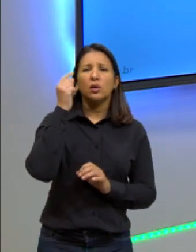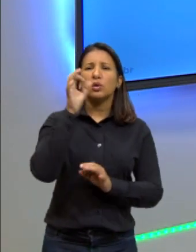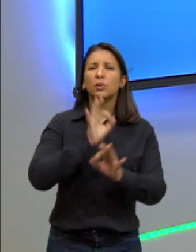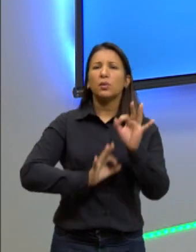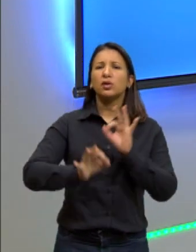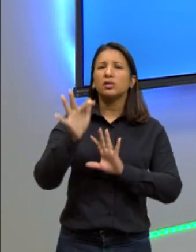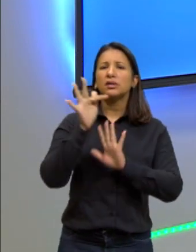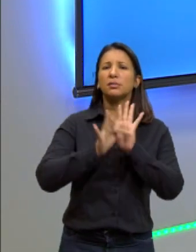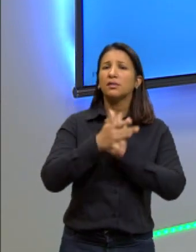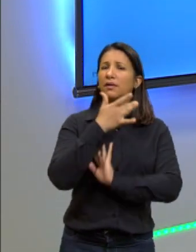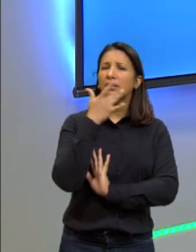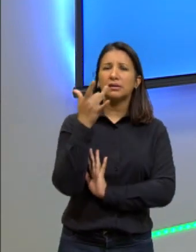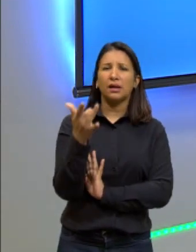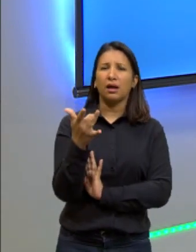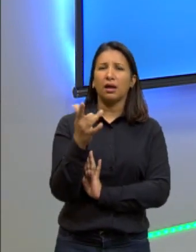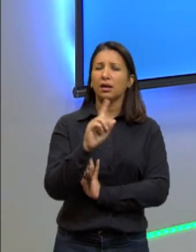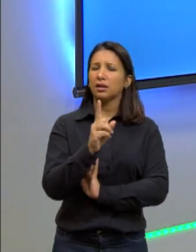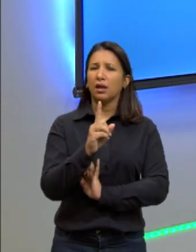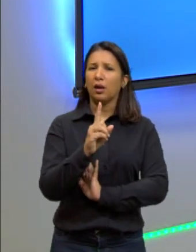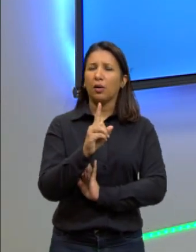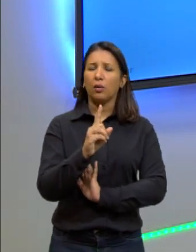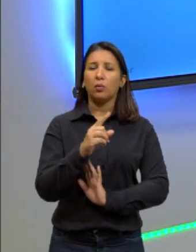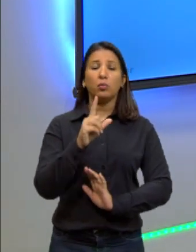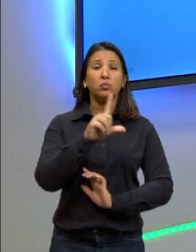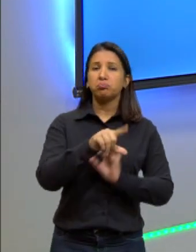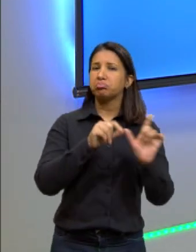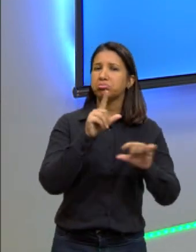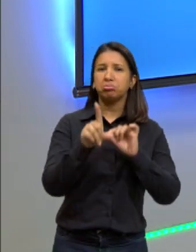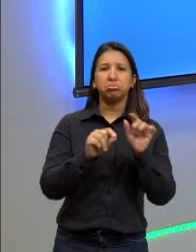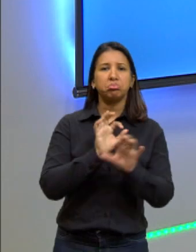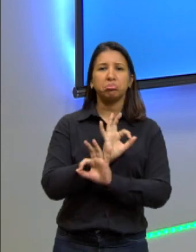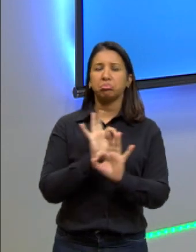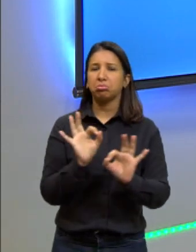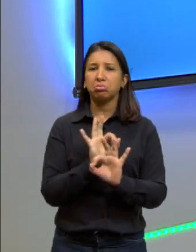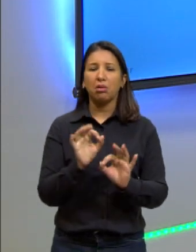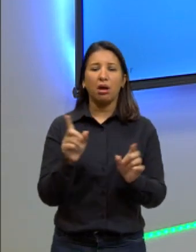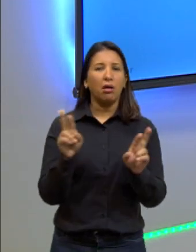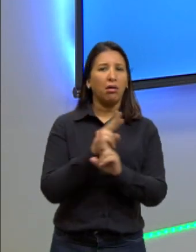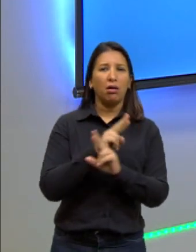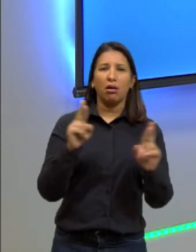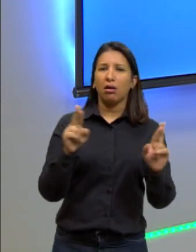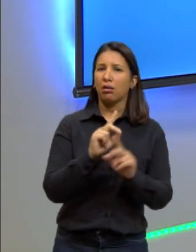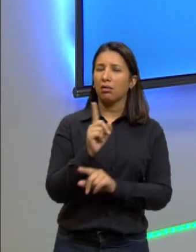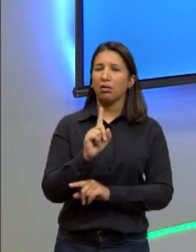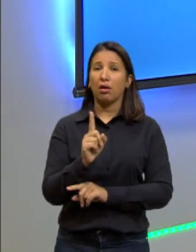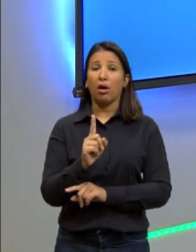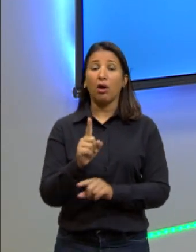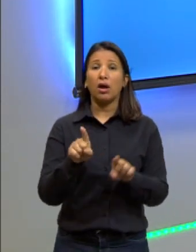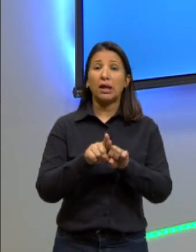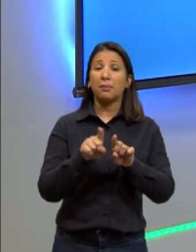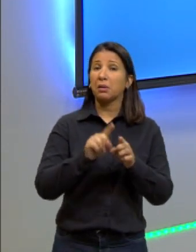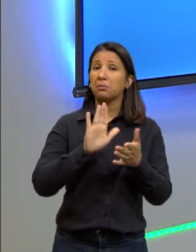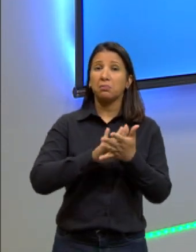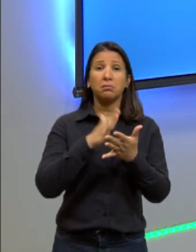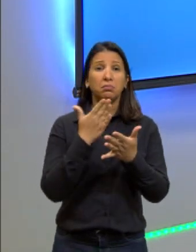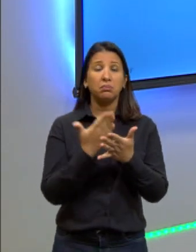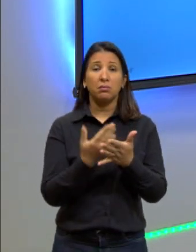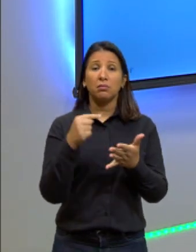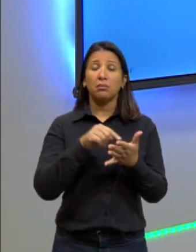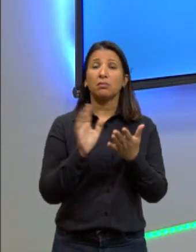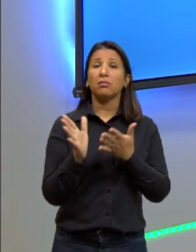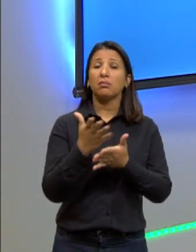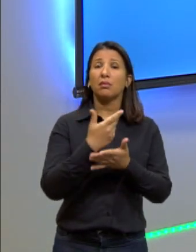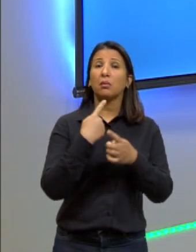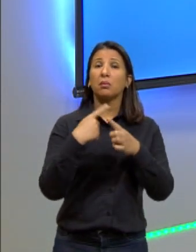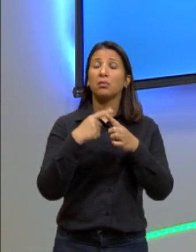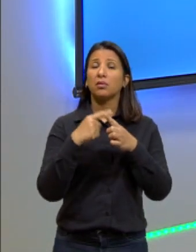facilitar. Ele não selecionou e não relacionou e não interpretou esse dado. Porque